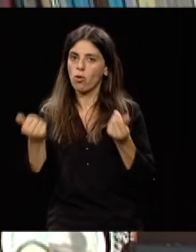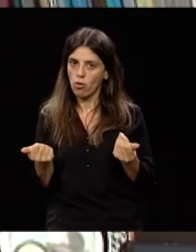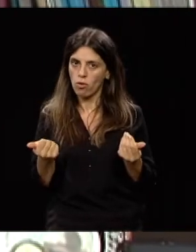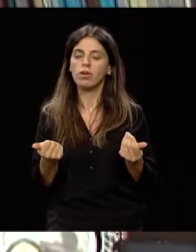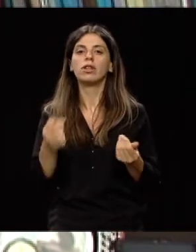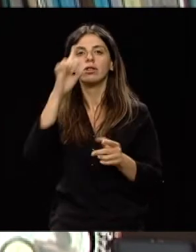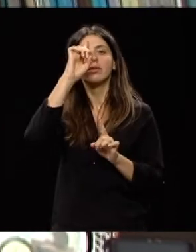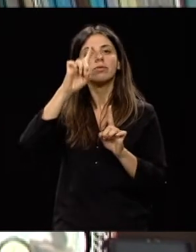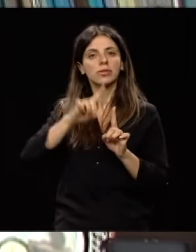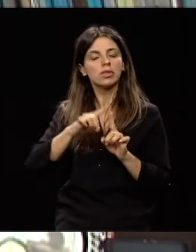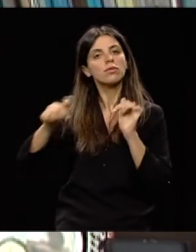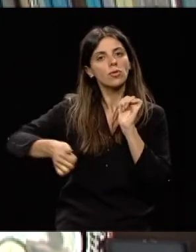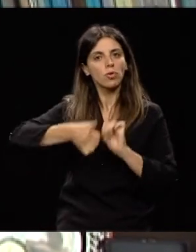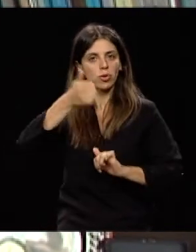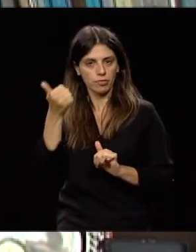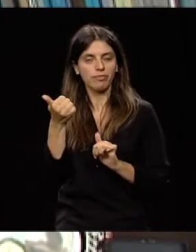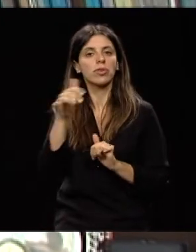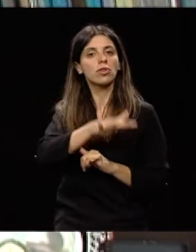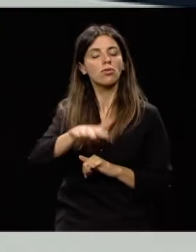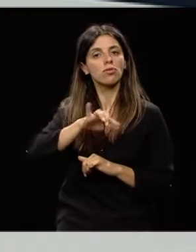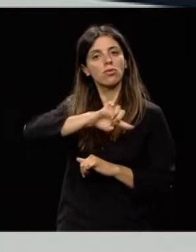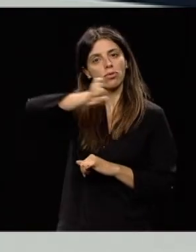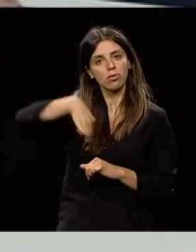que é a resposta da nossa região às nossas comunidades.